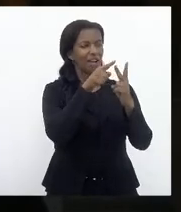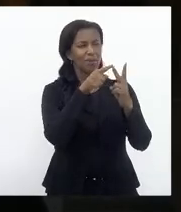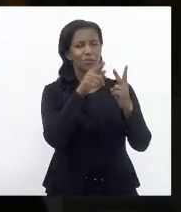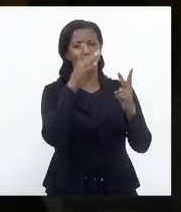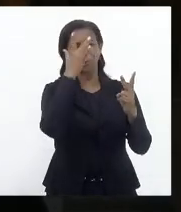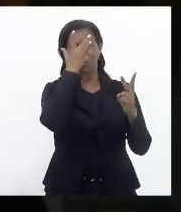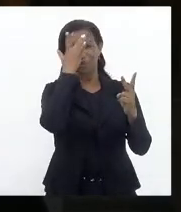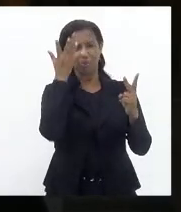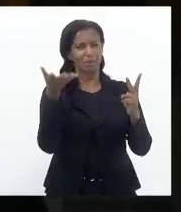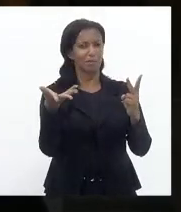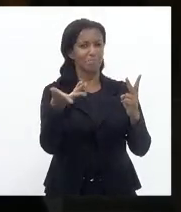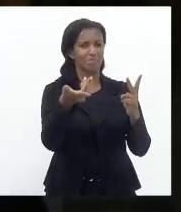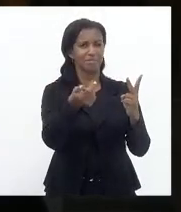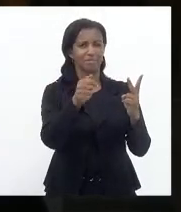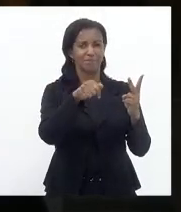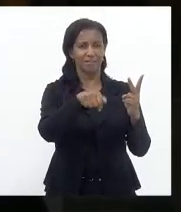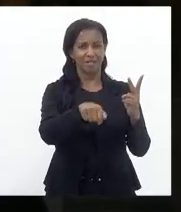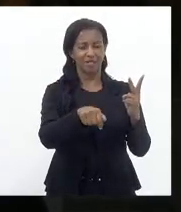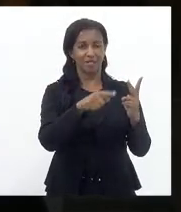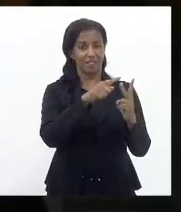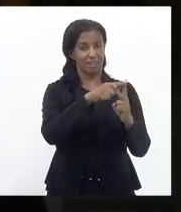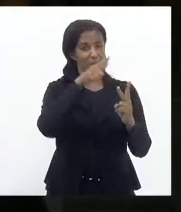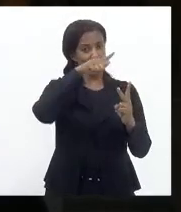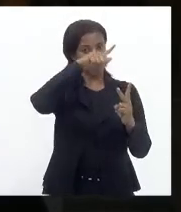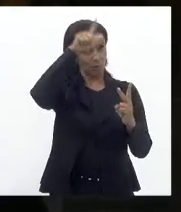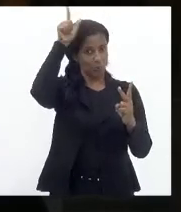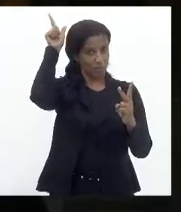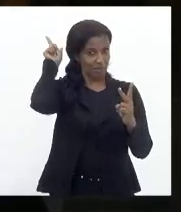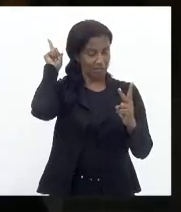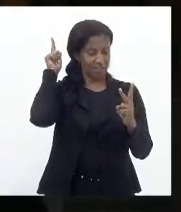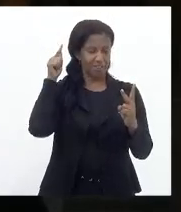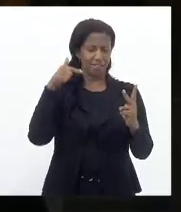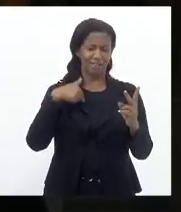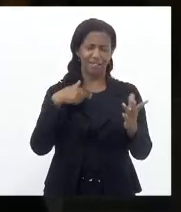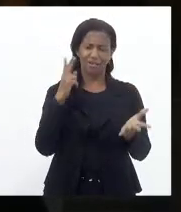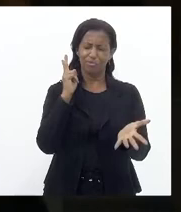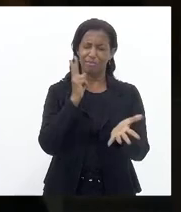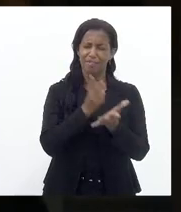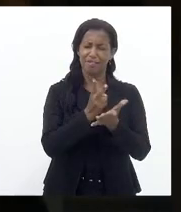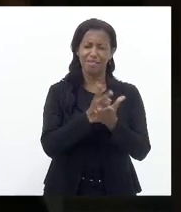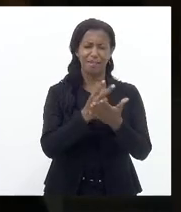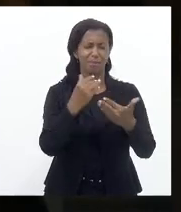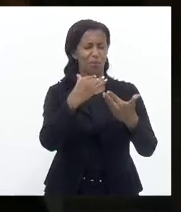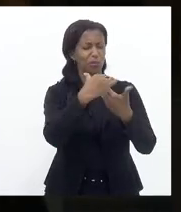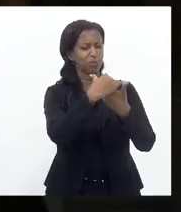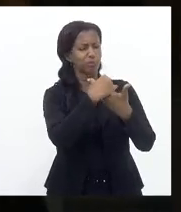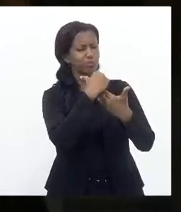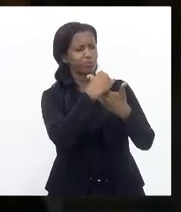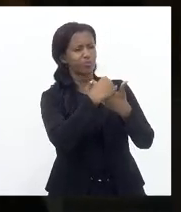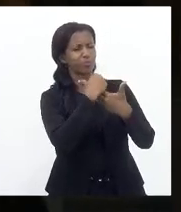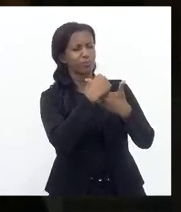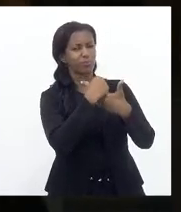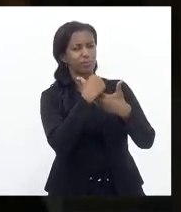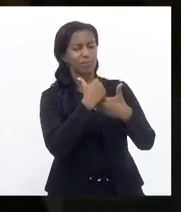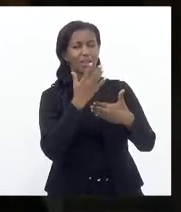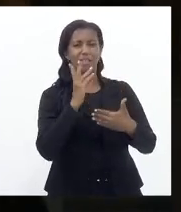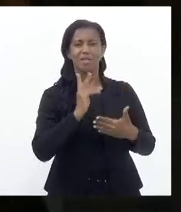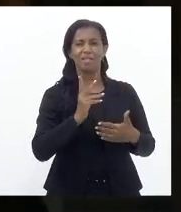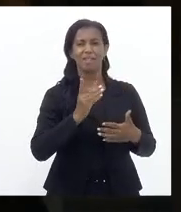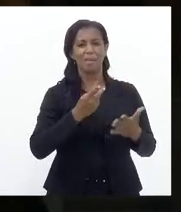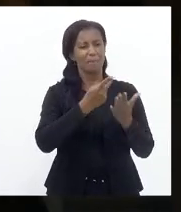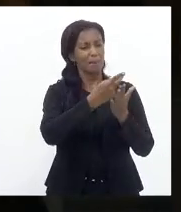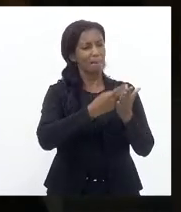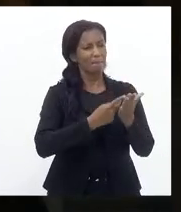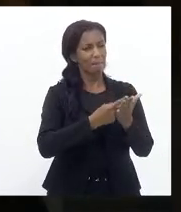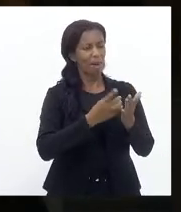colegiado Que é o deputado Luiz Paulo A quem eu sempre Me aconselho Sempre discuto Uma pauta Que versa